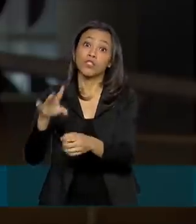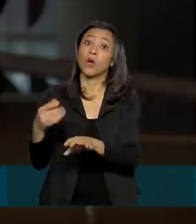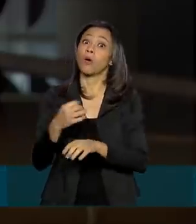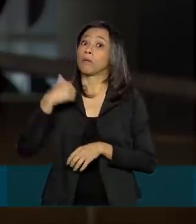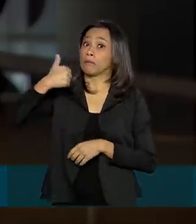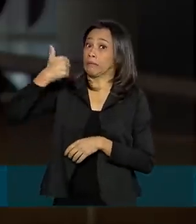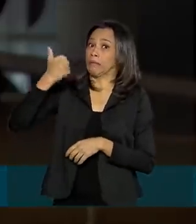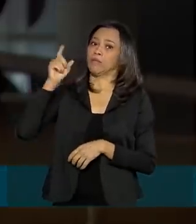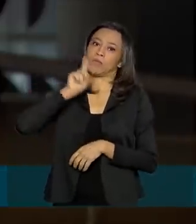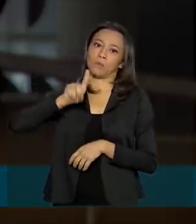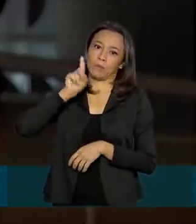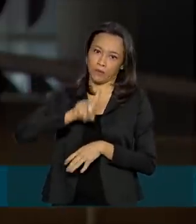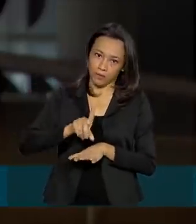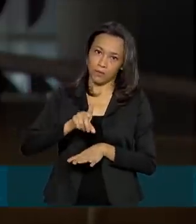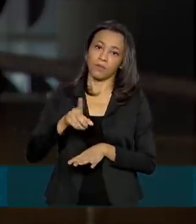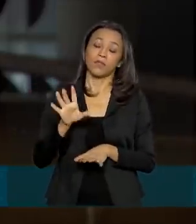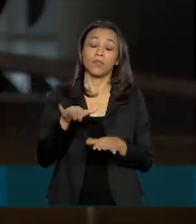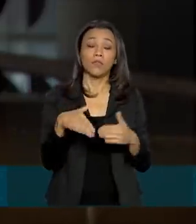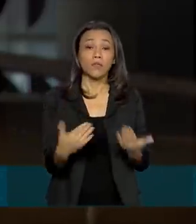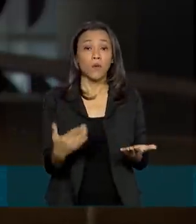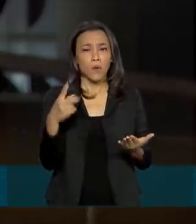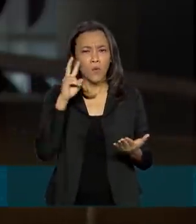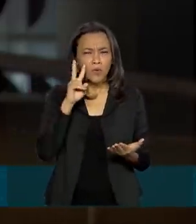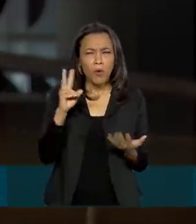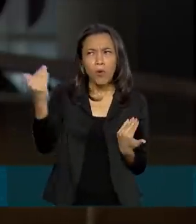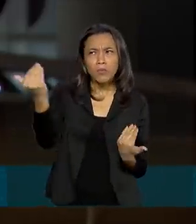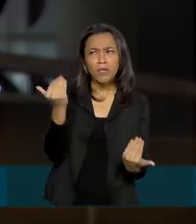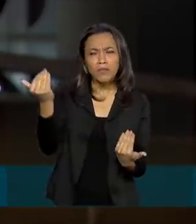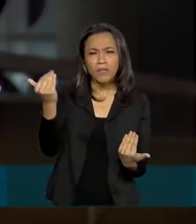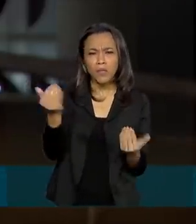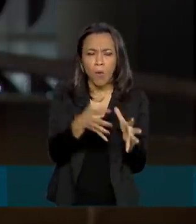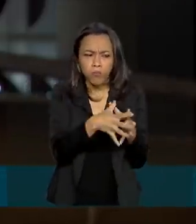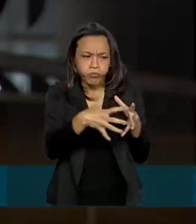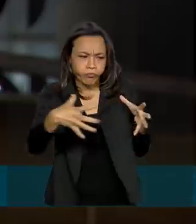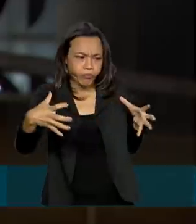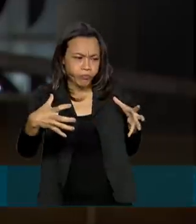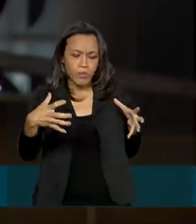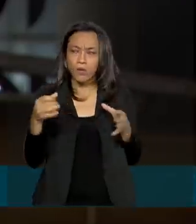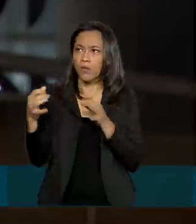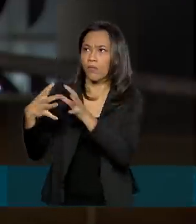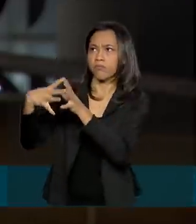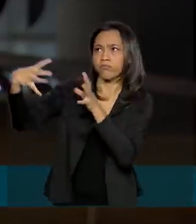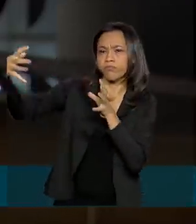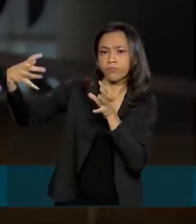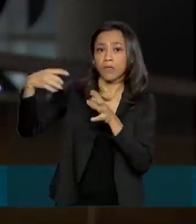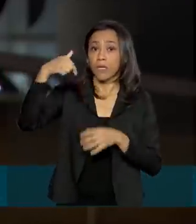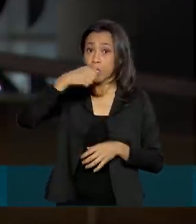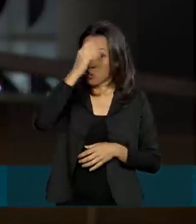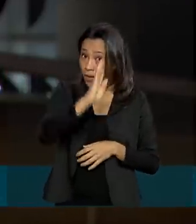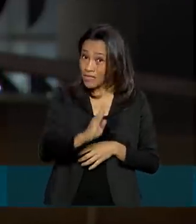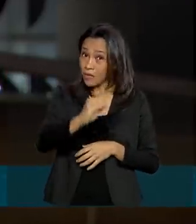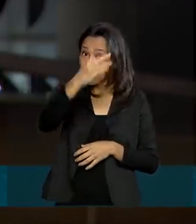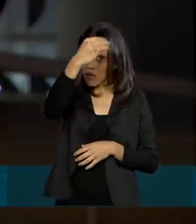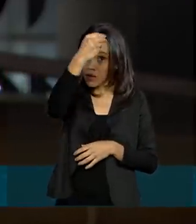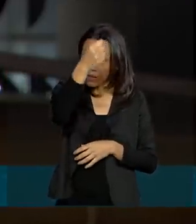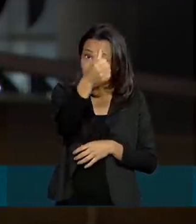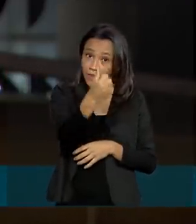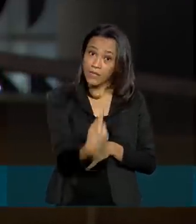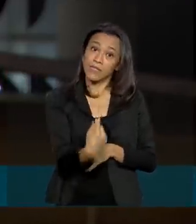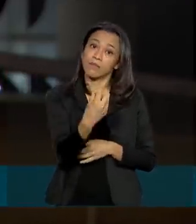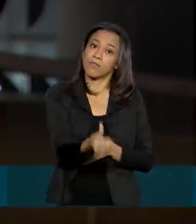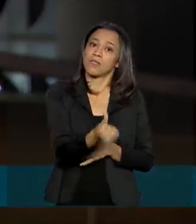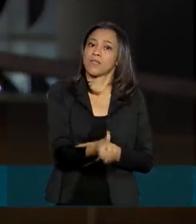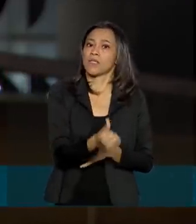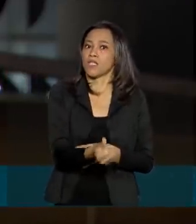Estados Unidos. Mas quando se leva em conta o tamanho da população, o Brasil ocupa a 16ª posição no